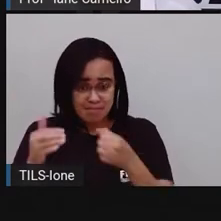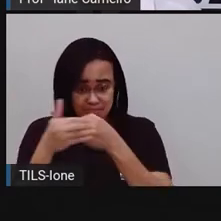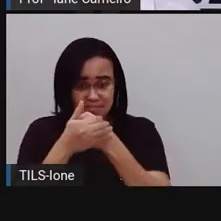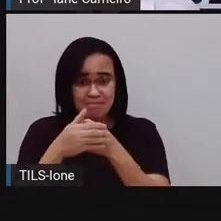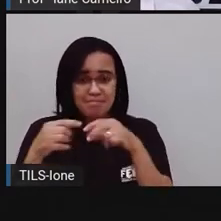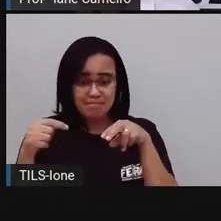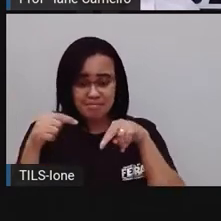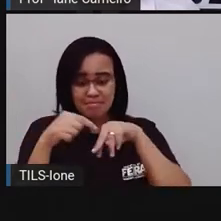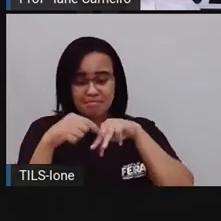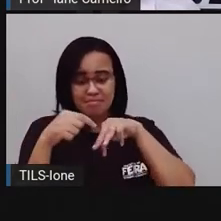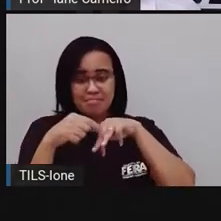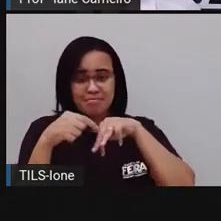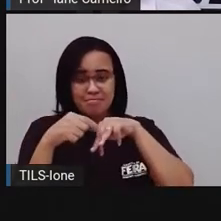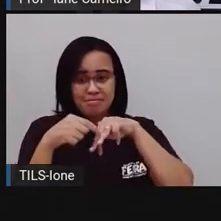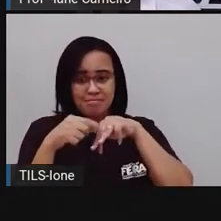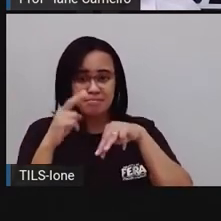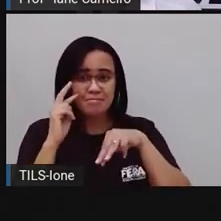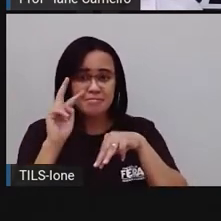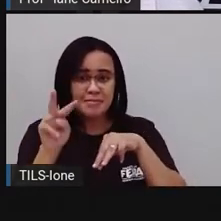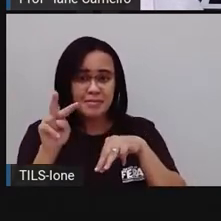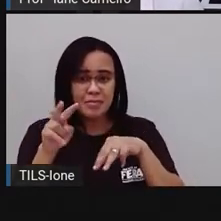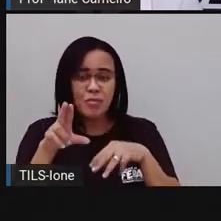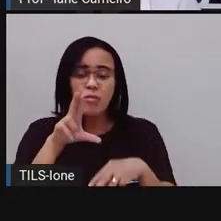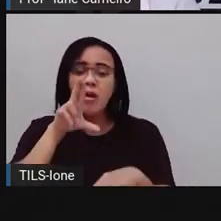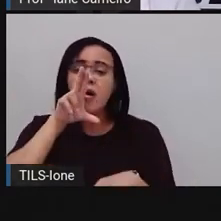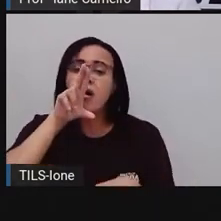Olha o pano aqui, ó, no bico do corvo.